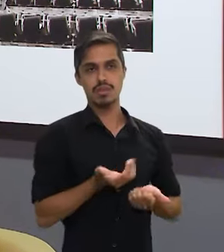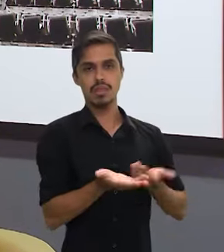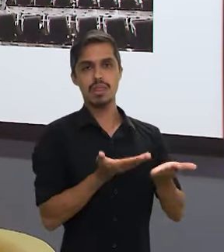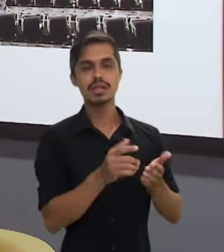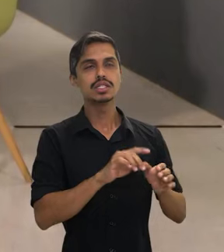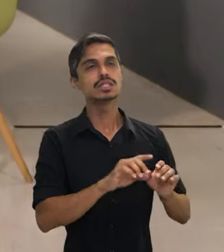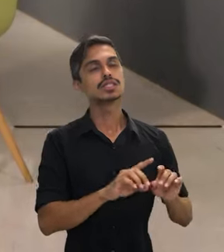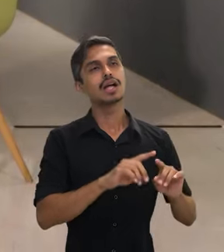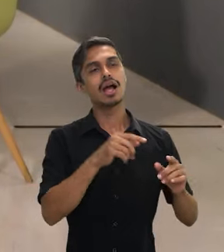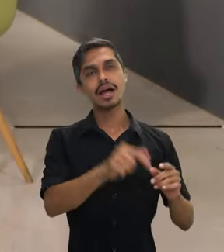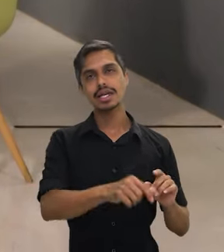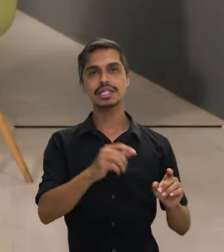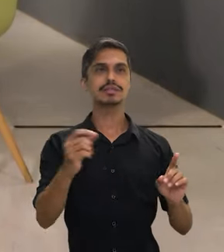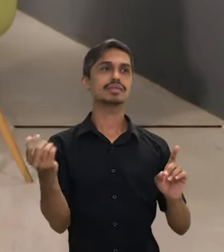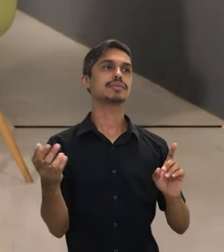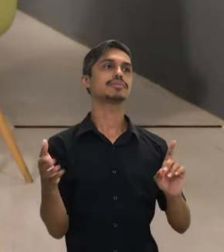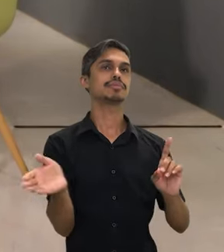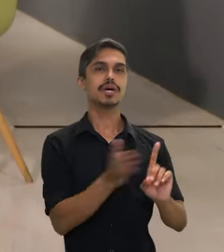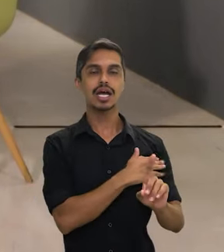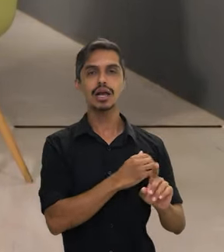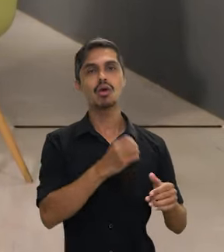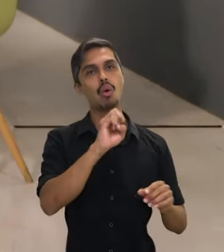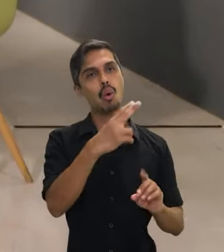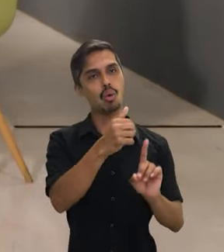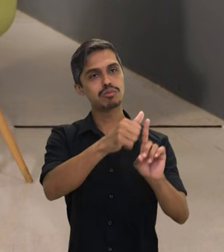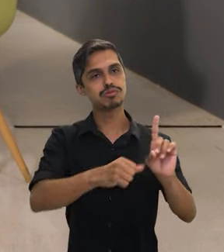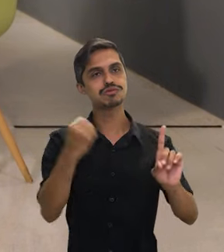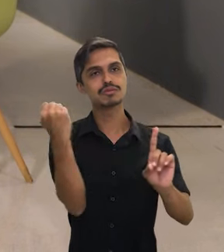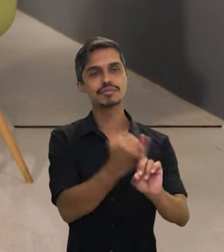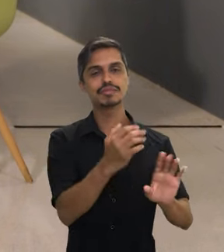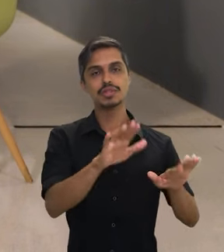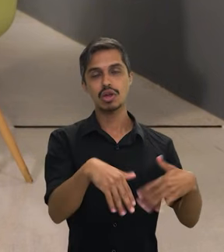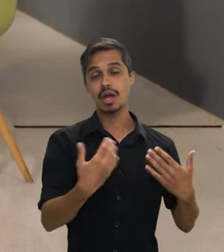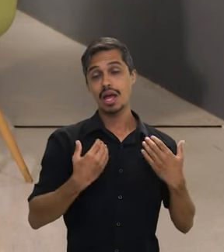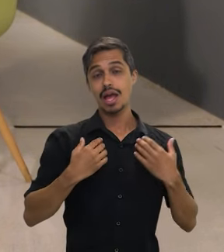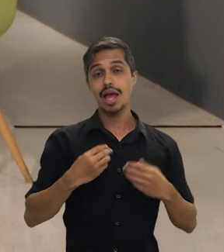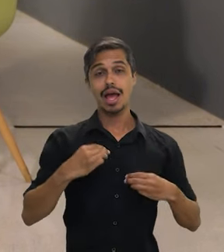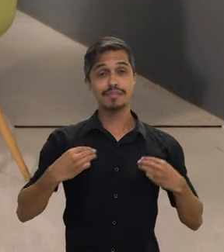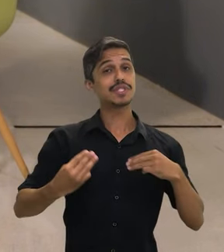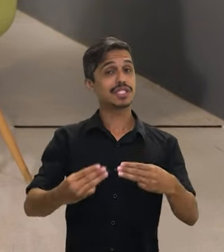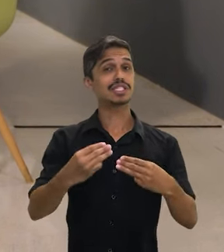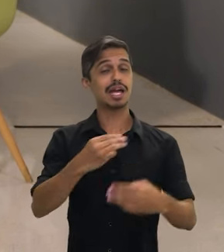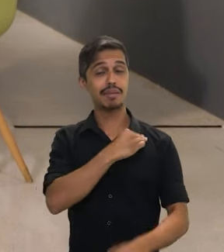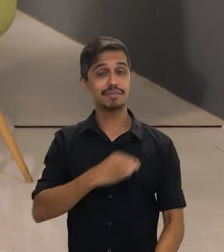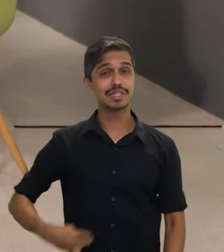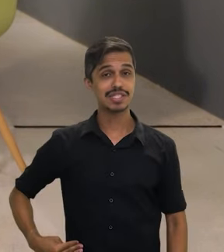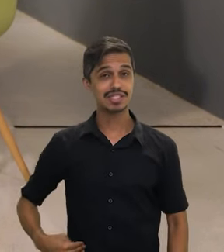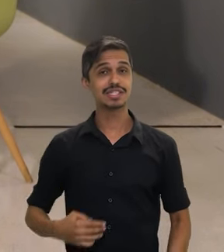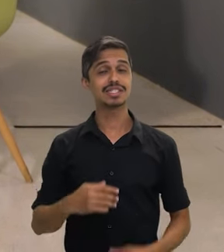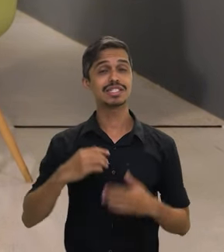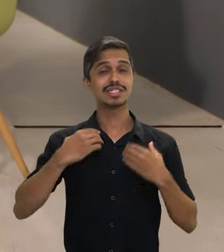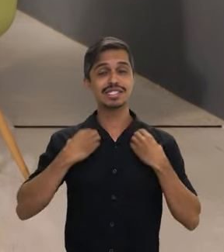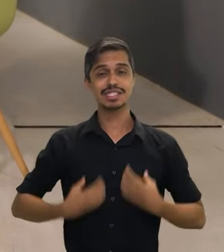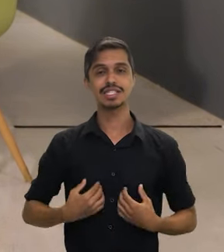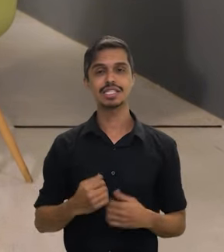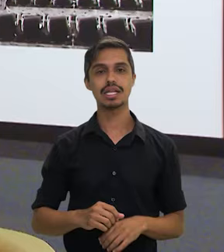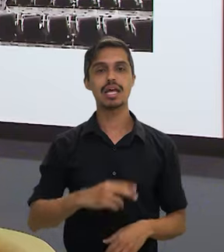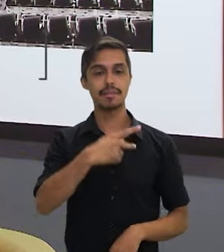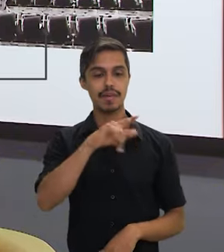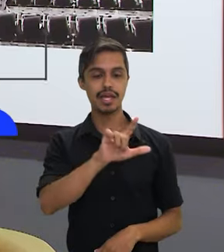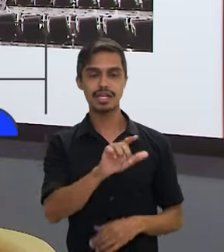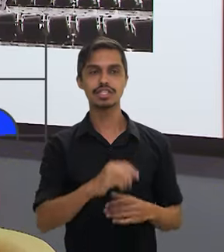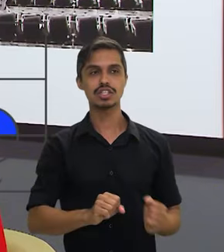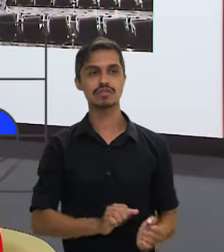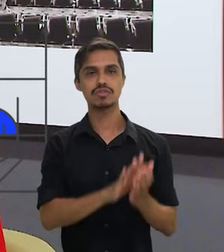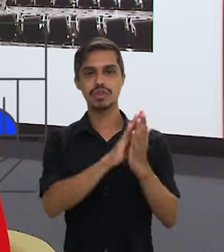uma mulher que, infelizmente, é vítima de feminicídio. Não é à toa que a ministra Cida tem sido também uma grande parceira conosco. Nós tivemos o PL do